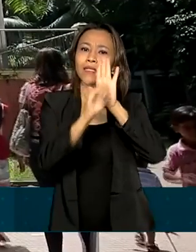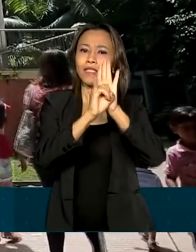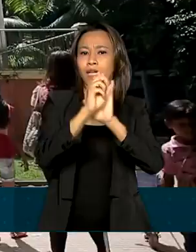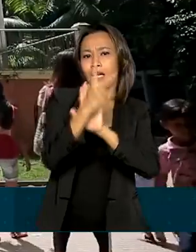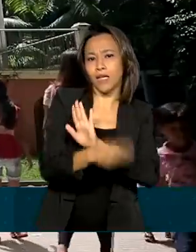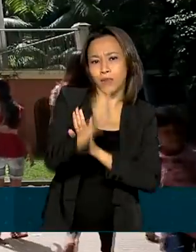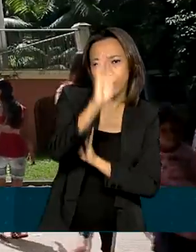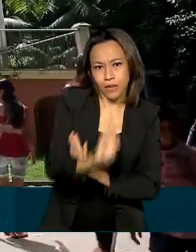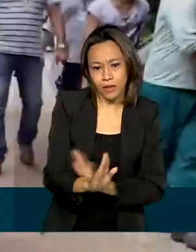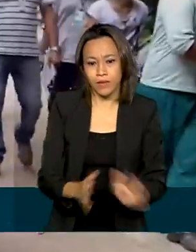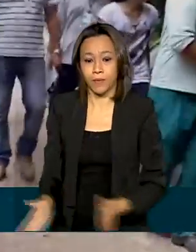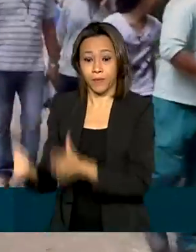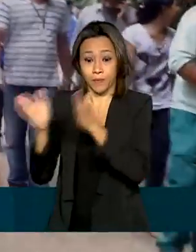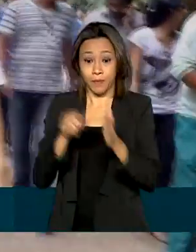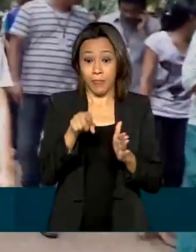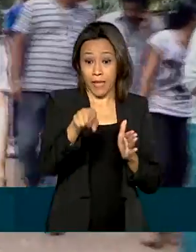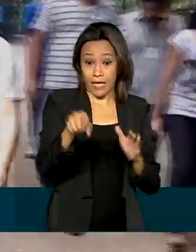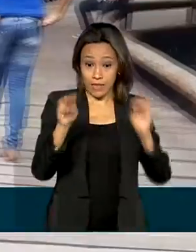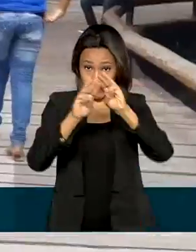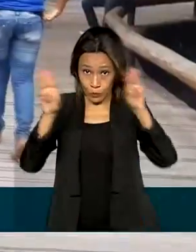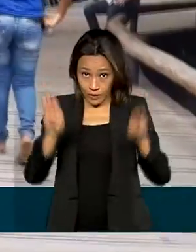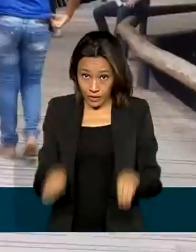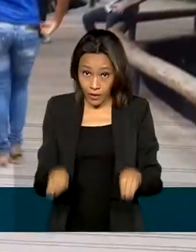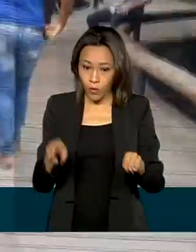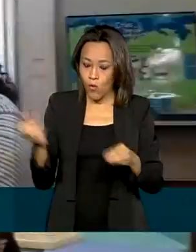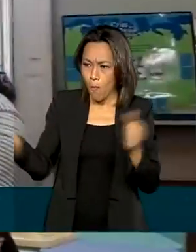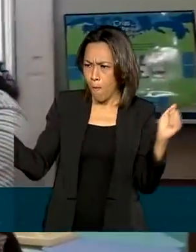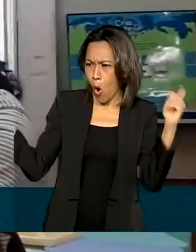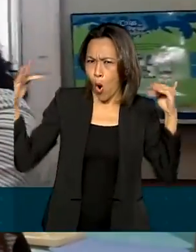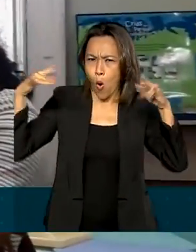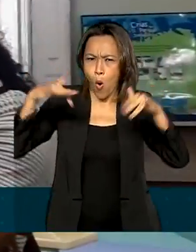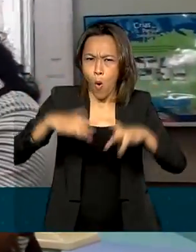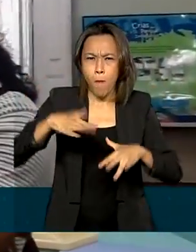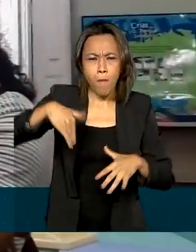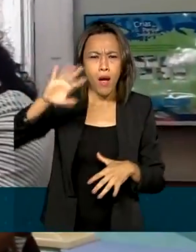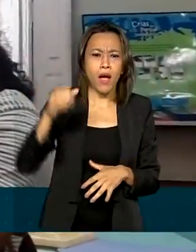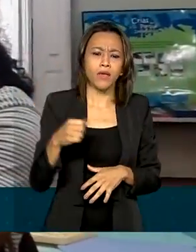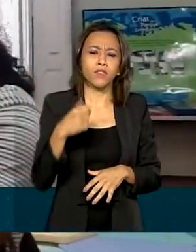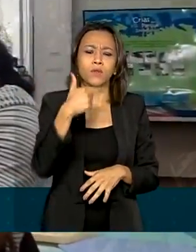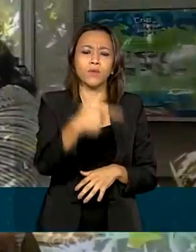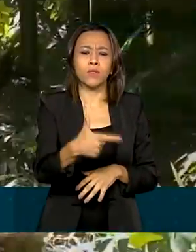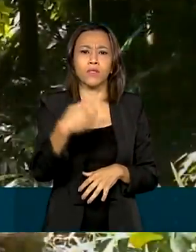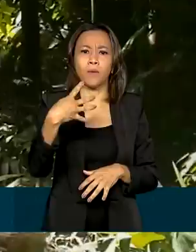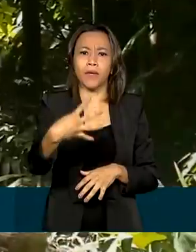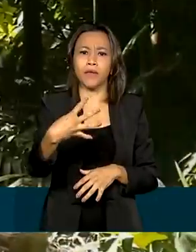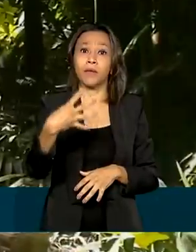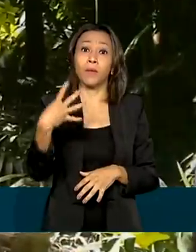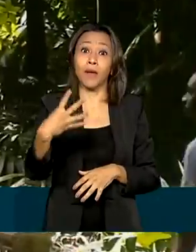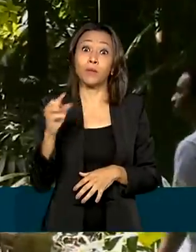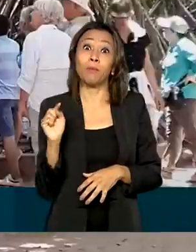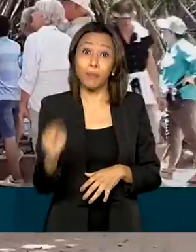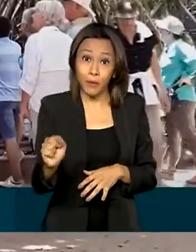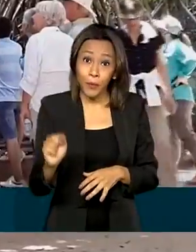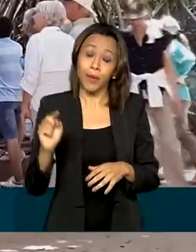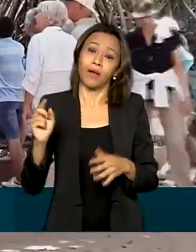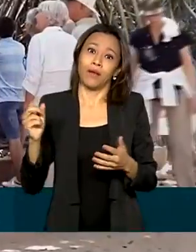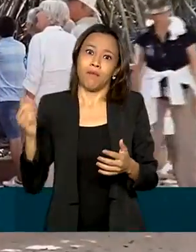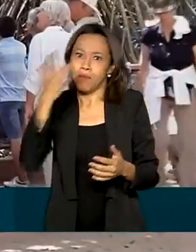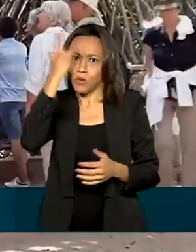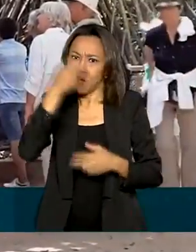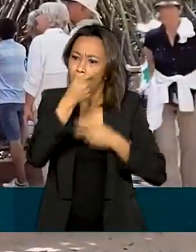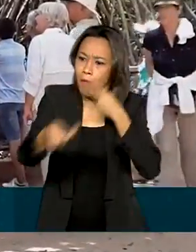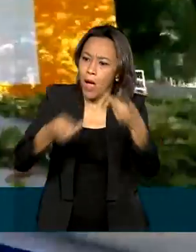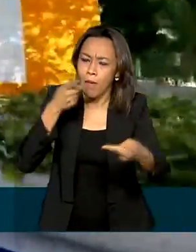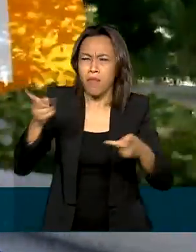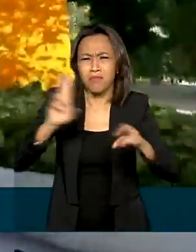ano passado, o Museu Gueldi chegou a receber mais de 244 mil visitantes. E por causa da pandemia do novo